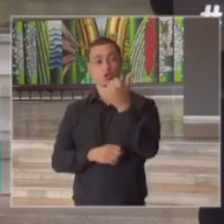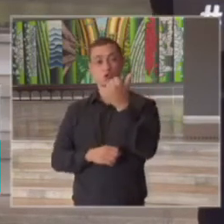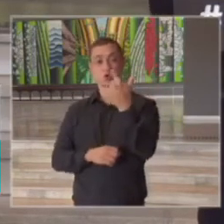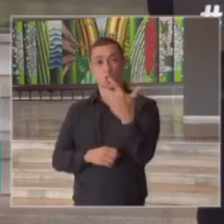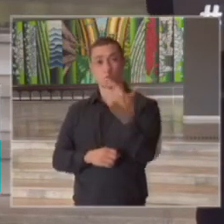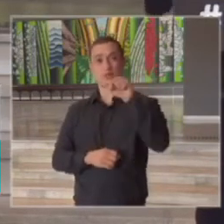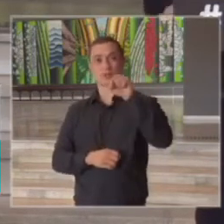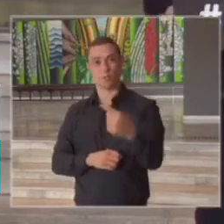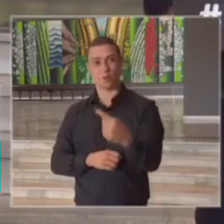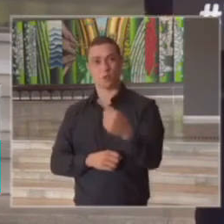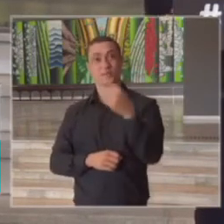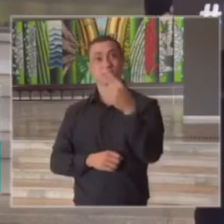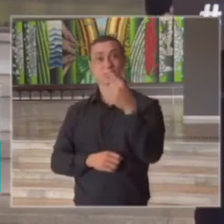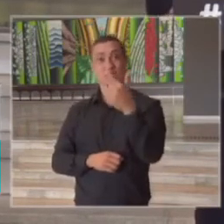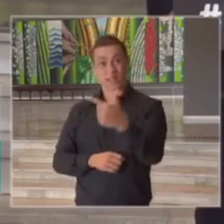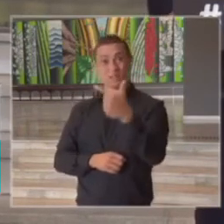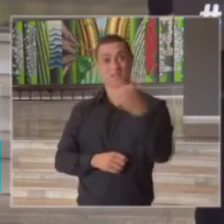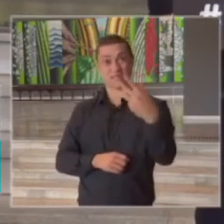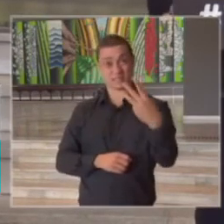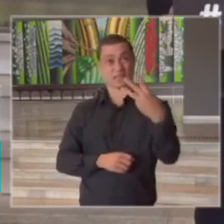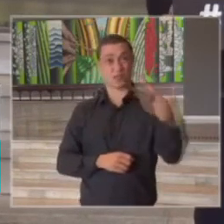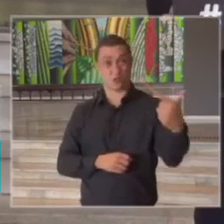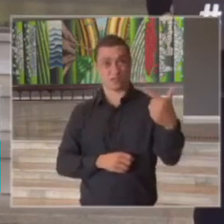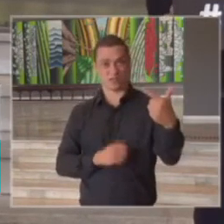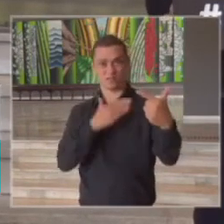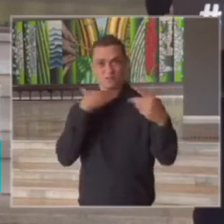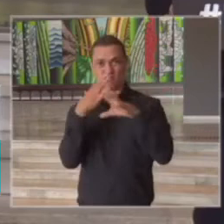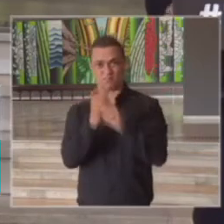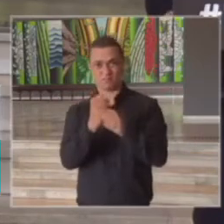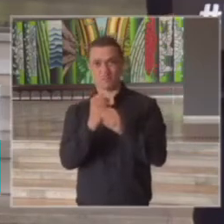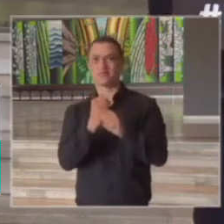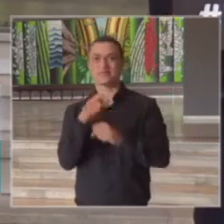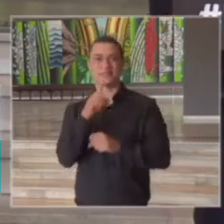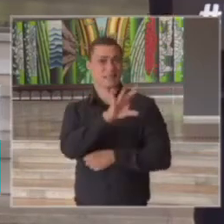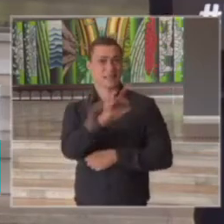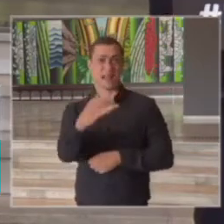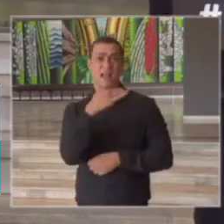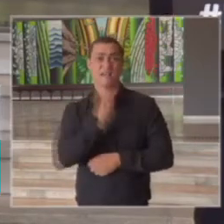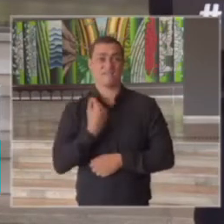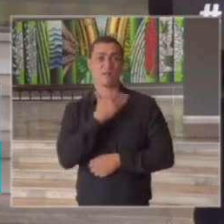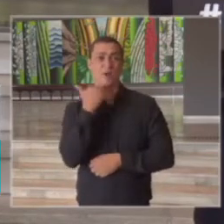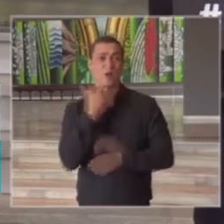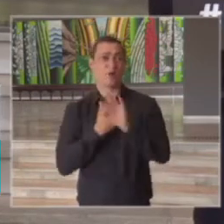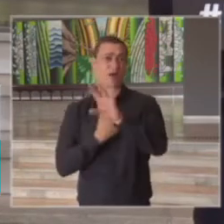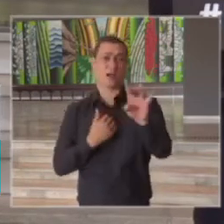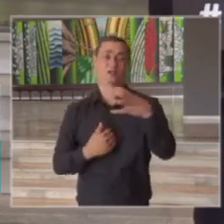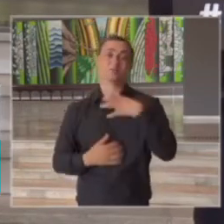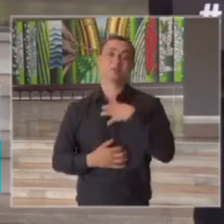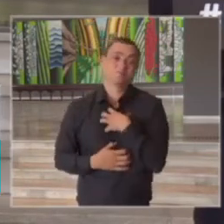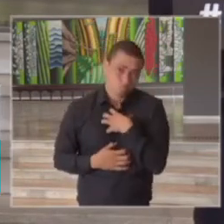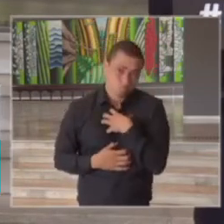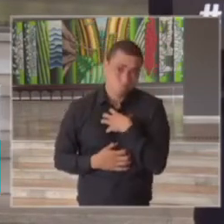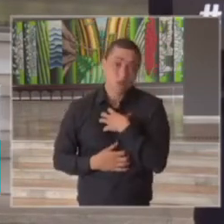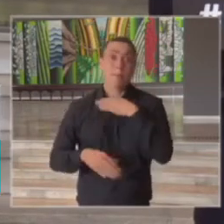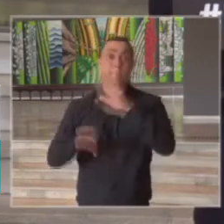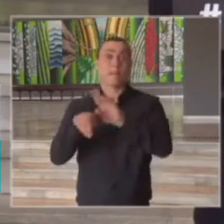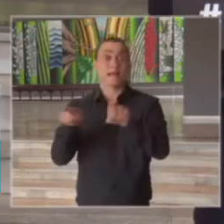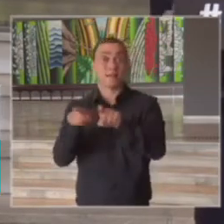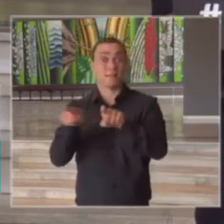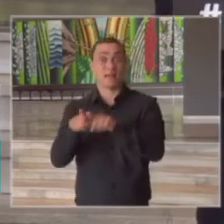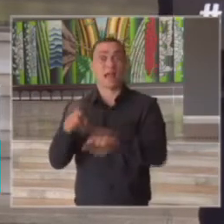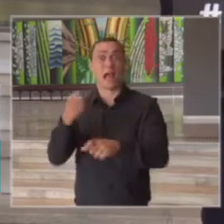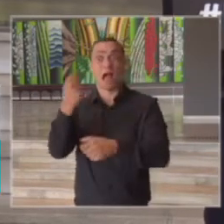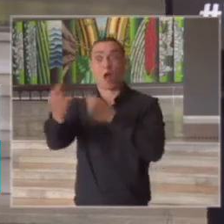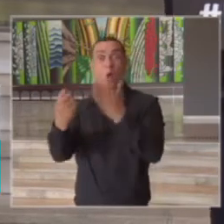232 óbitos temos que lamentar cada perda mas nós temos também que celebrar as vidas que foram